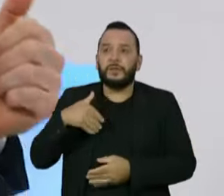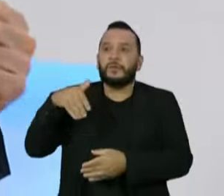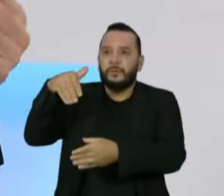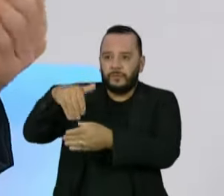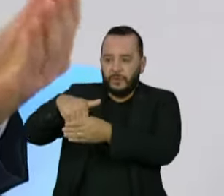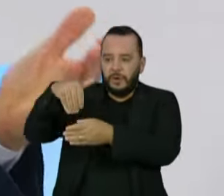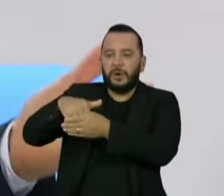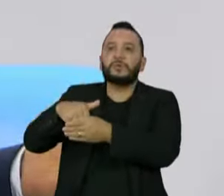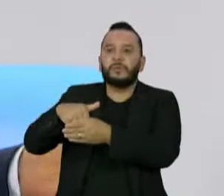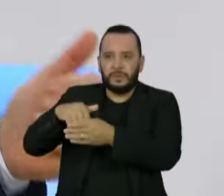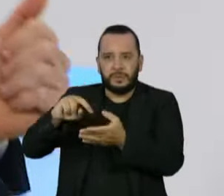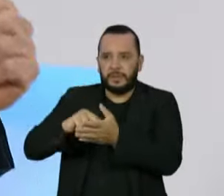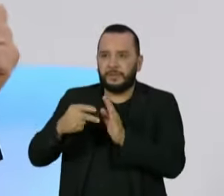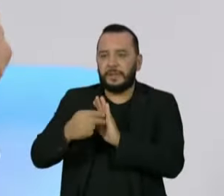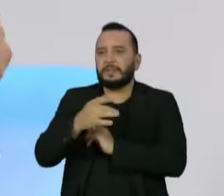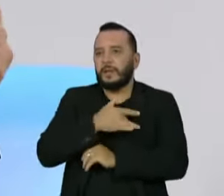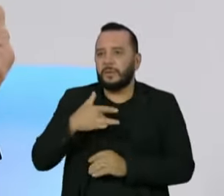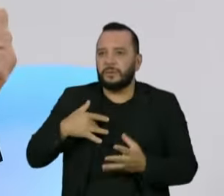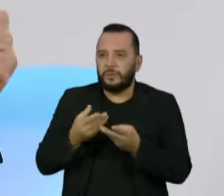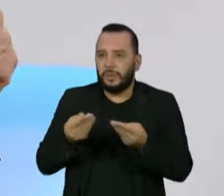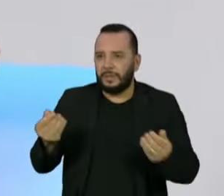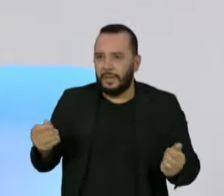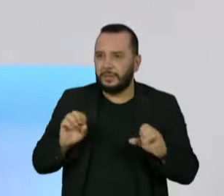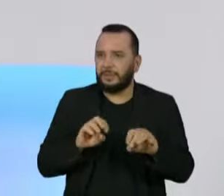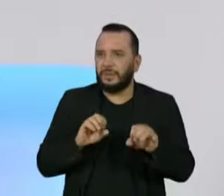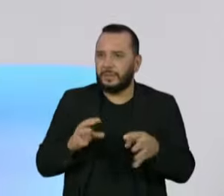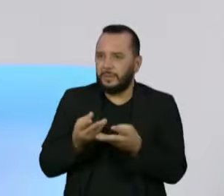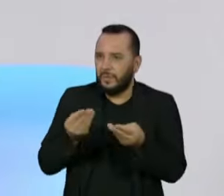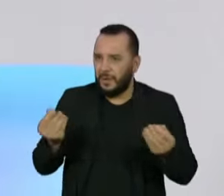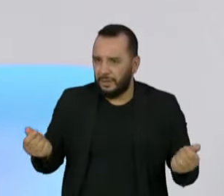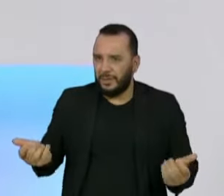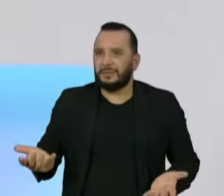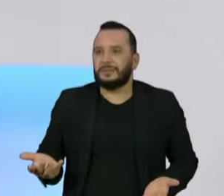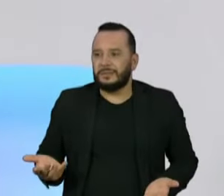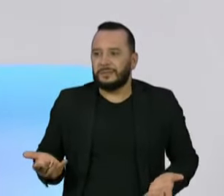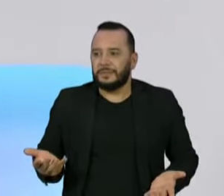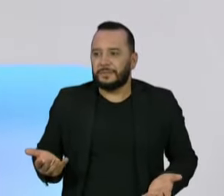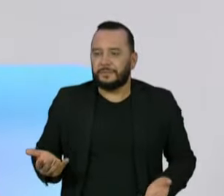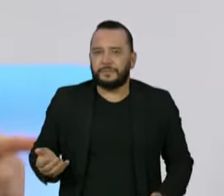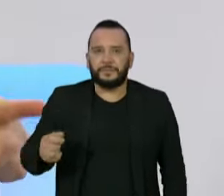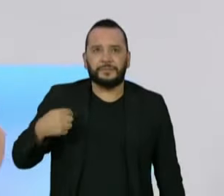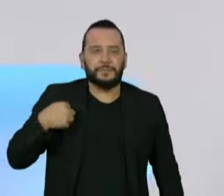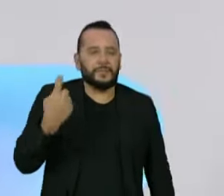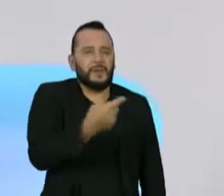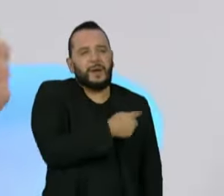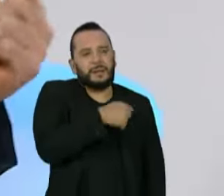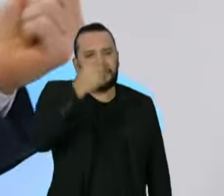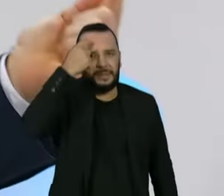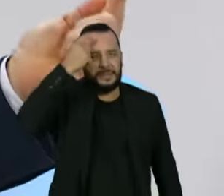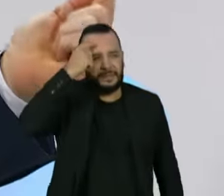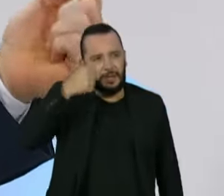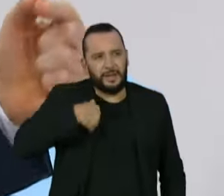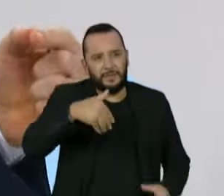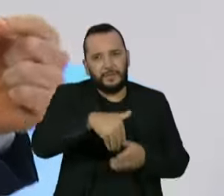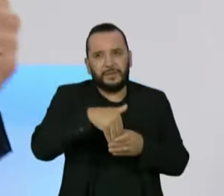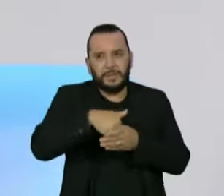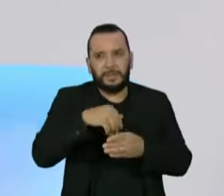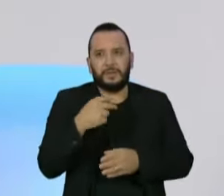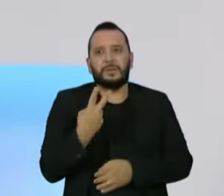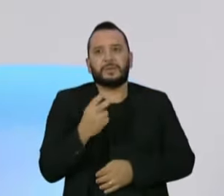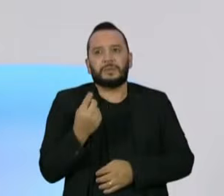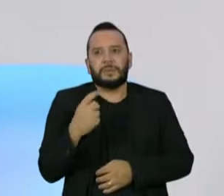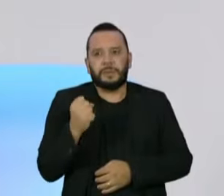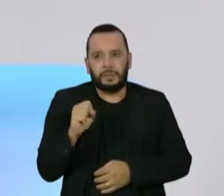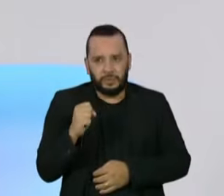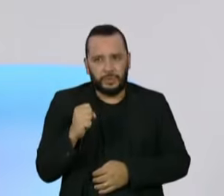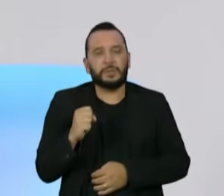pública de qualidade, uma educação pública de qualidade. Agora, se nós pegarmos na eleição de 2018, quando nós fomos